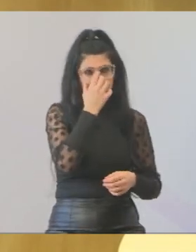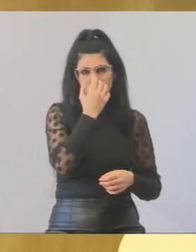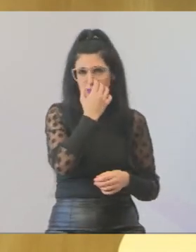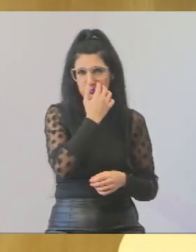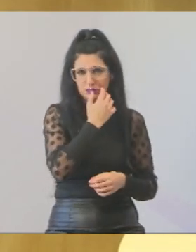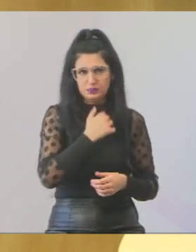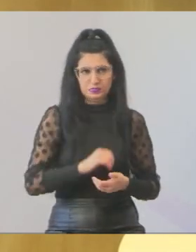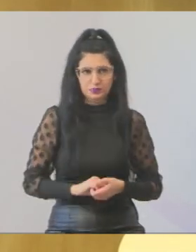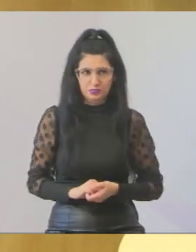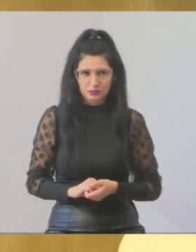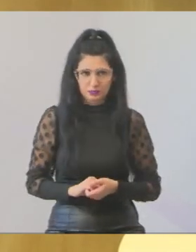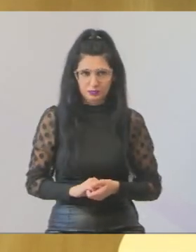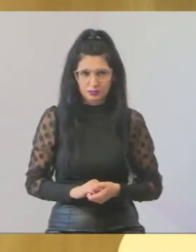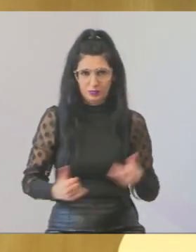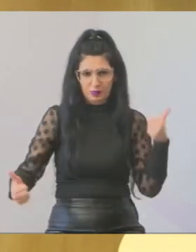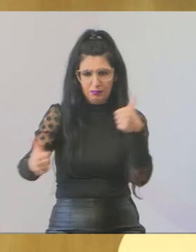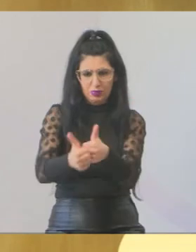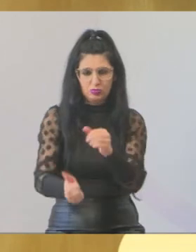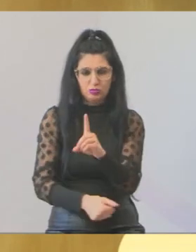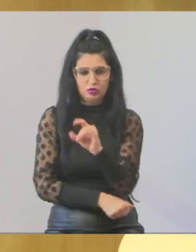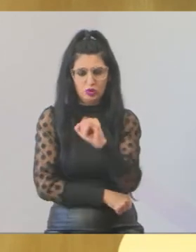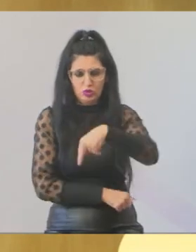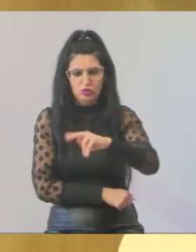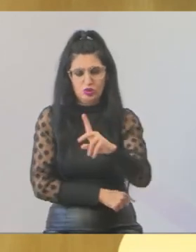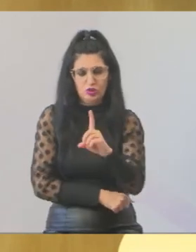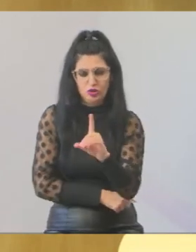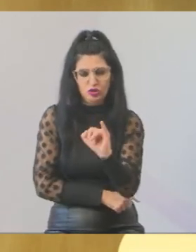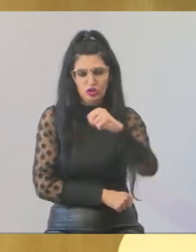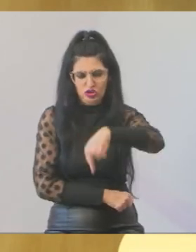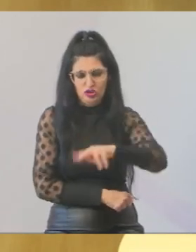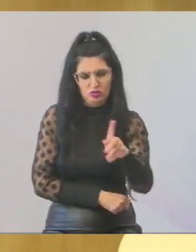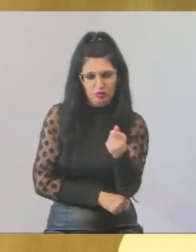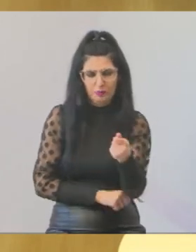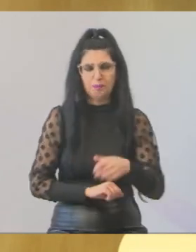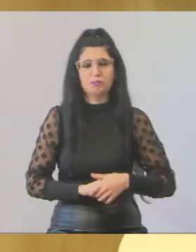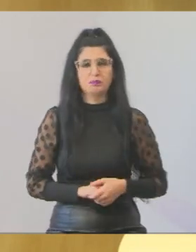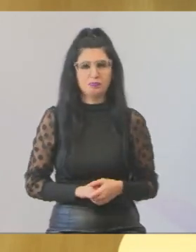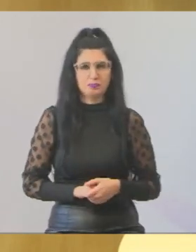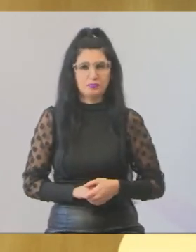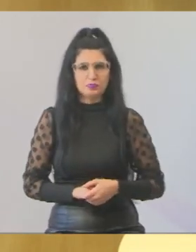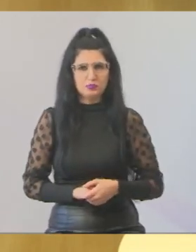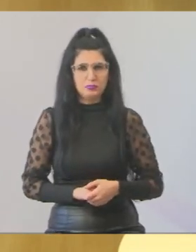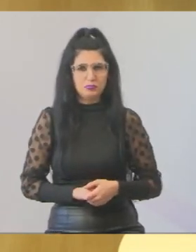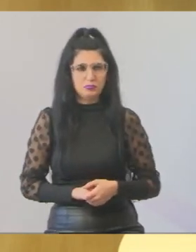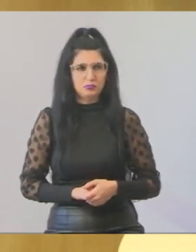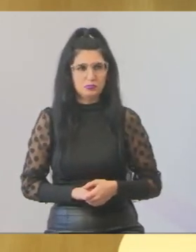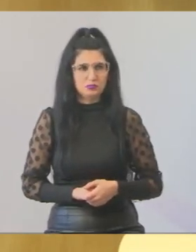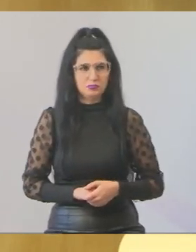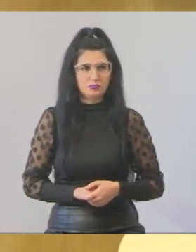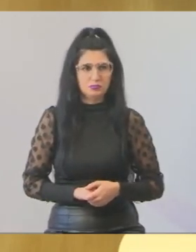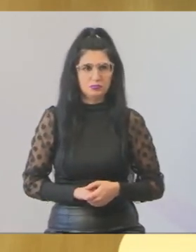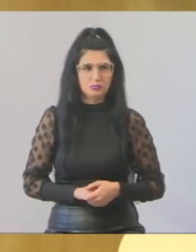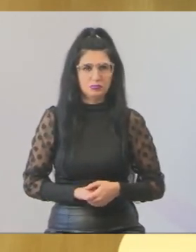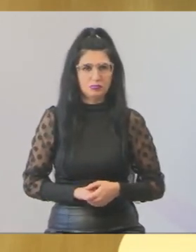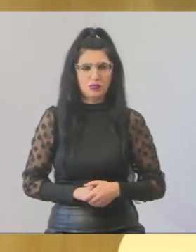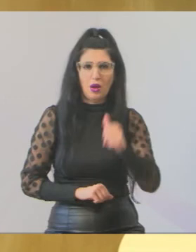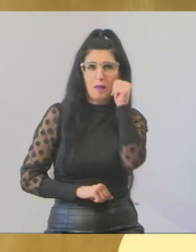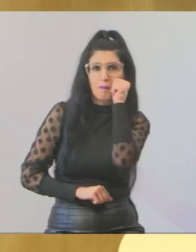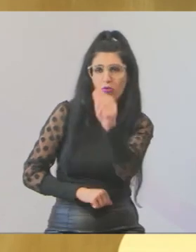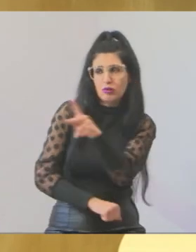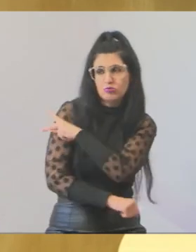Jardim, com o Dindinha, então eu acho que nosso planejamento aí, com a nossa secretária Rosa,